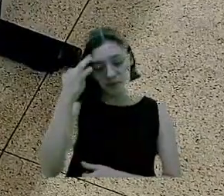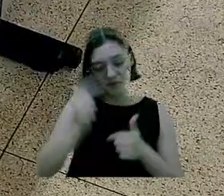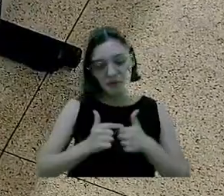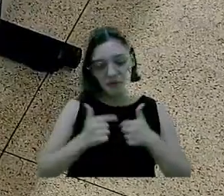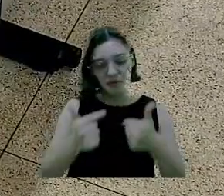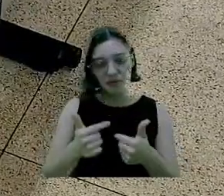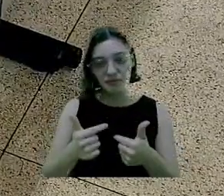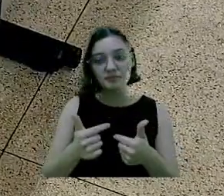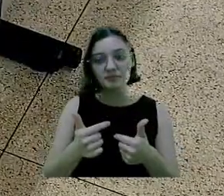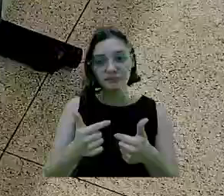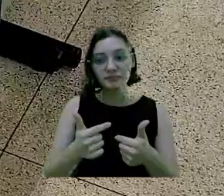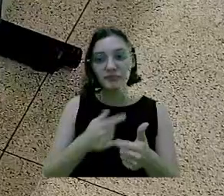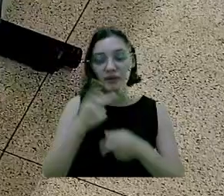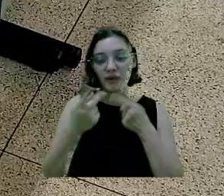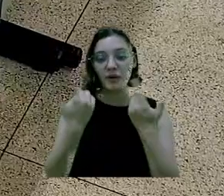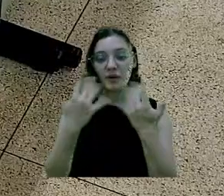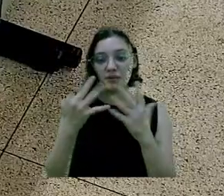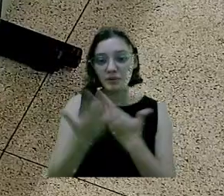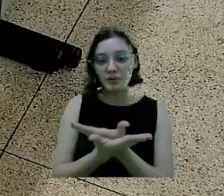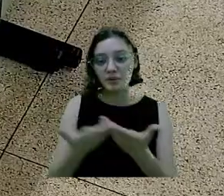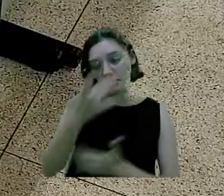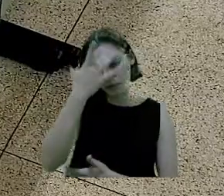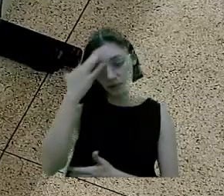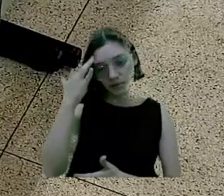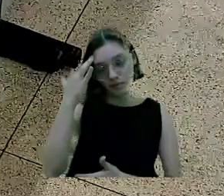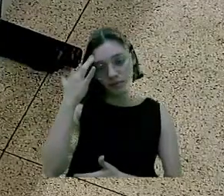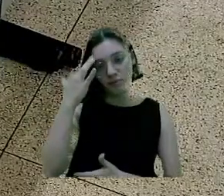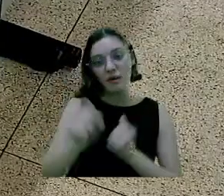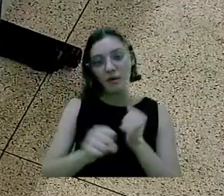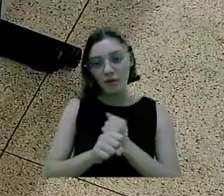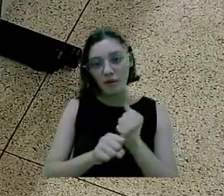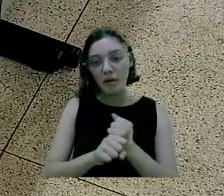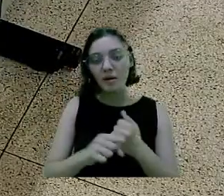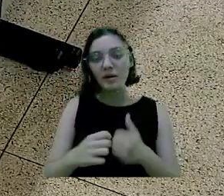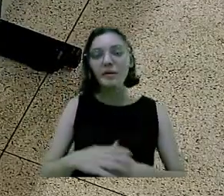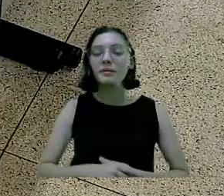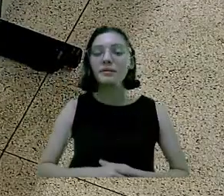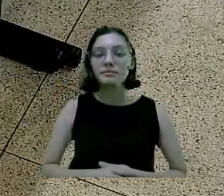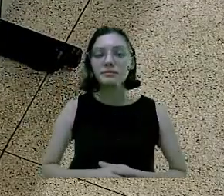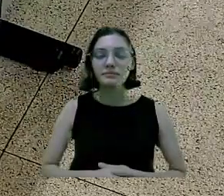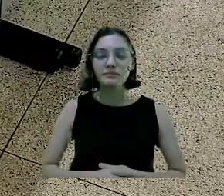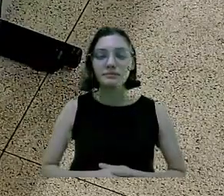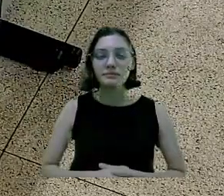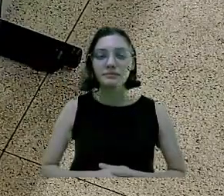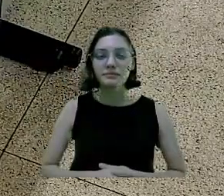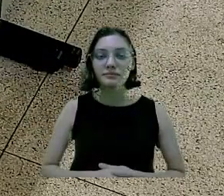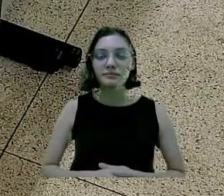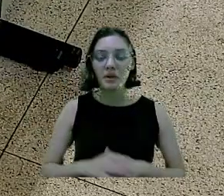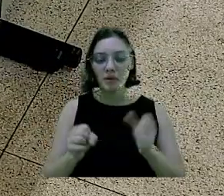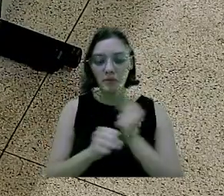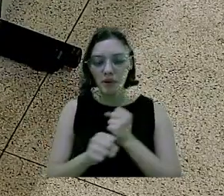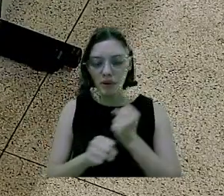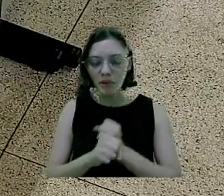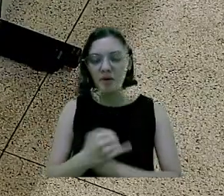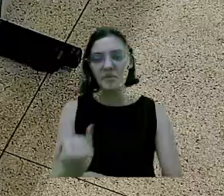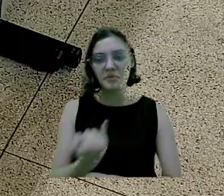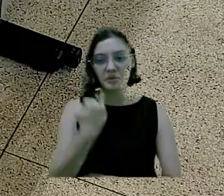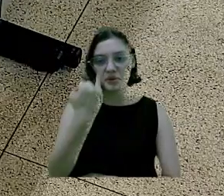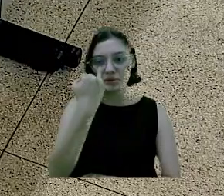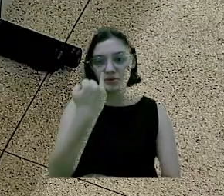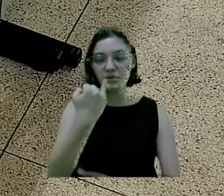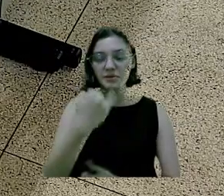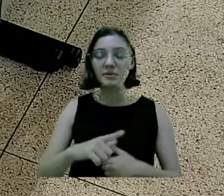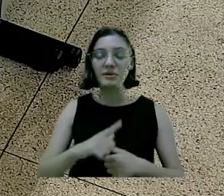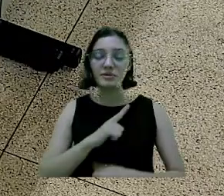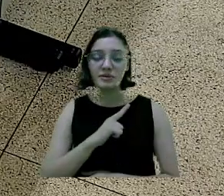é uma pessoa que luta bastante, deixar os parabéns para o pessoal da obra, que é uma, uma obra bastante